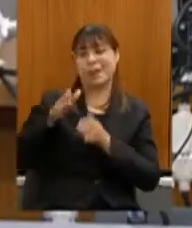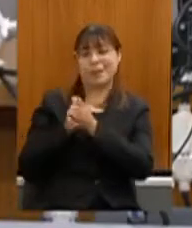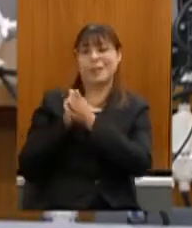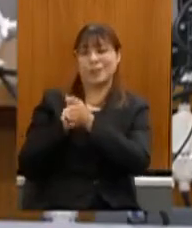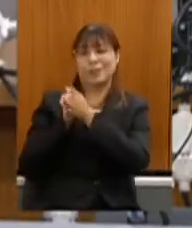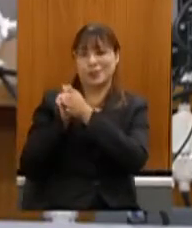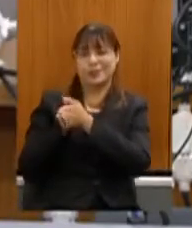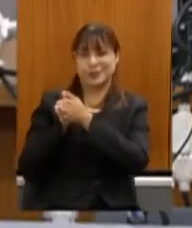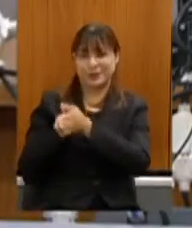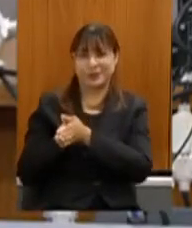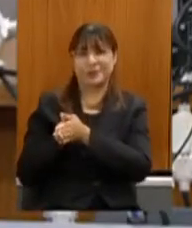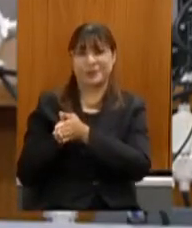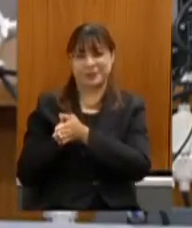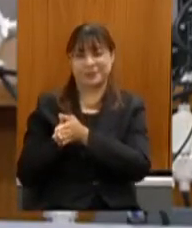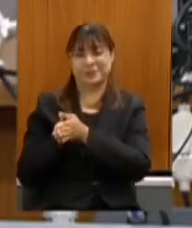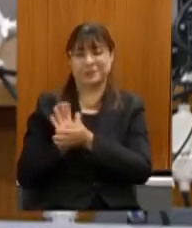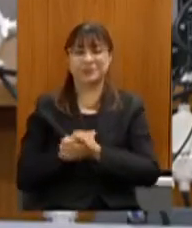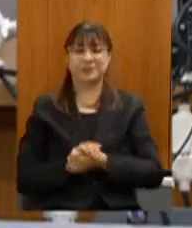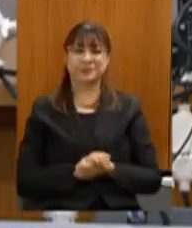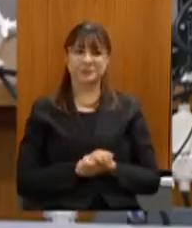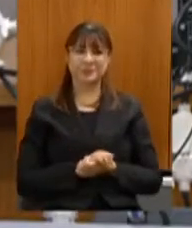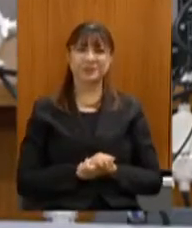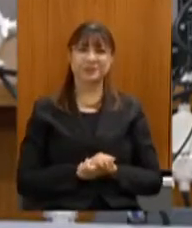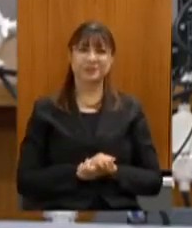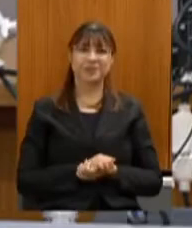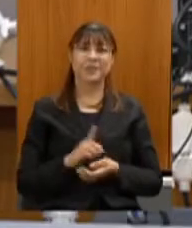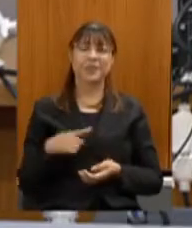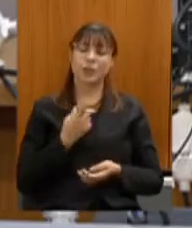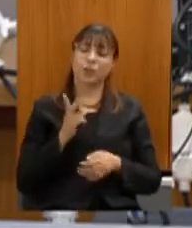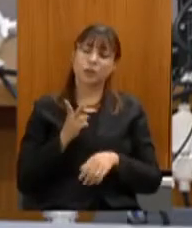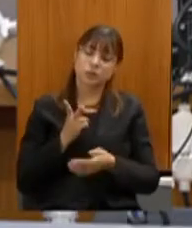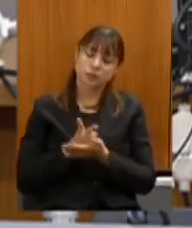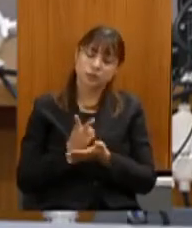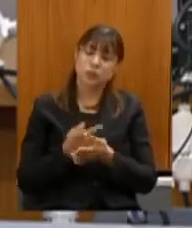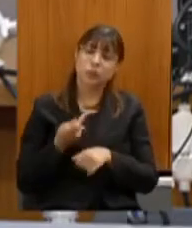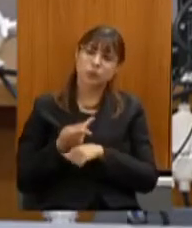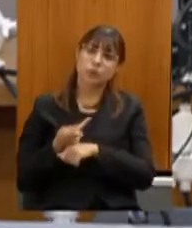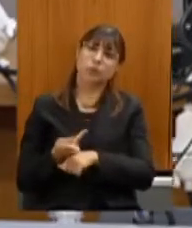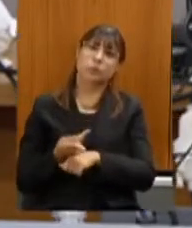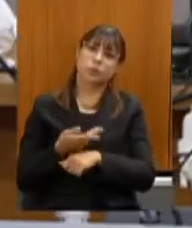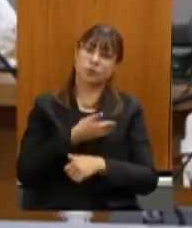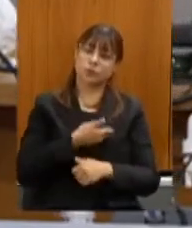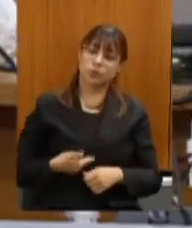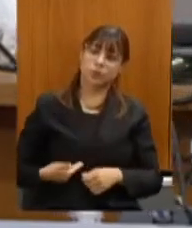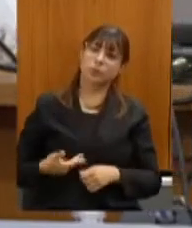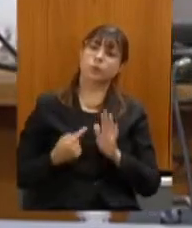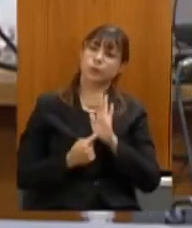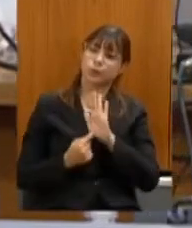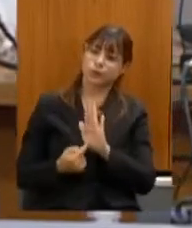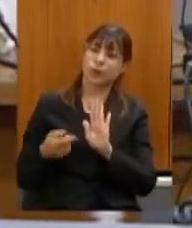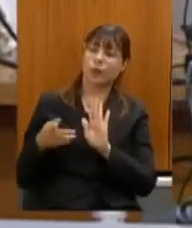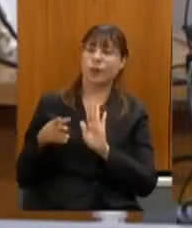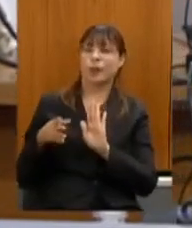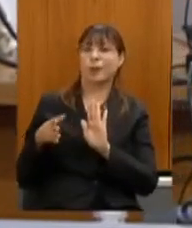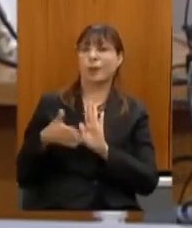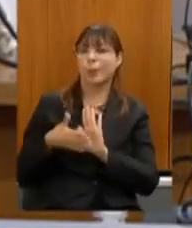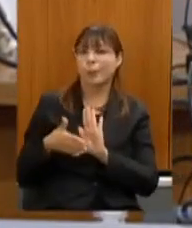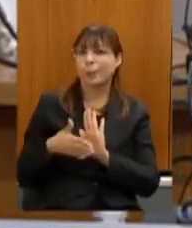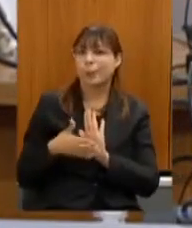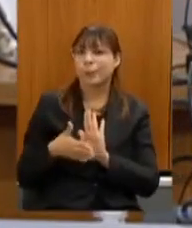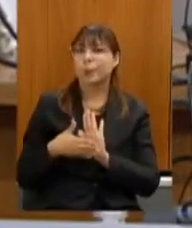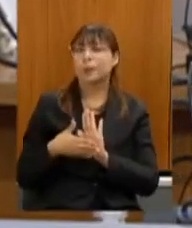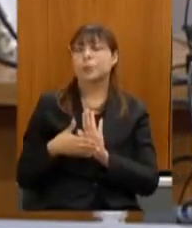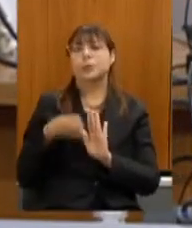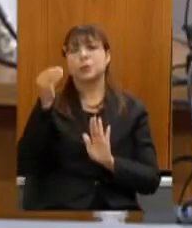nessa linha a gente sempre procurou o governo para levar propostas que pode